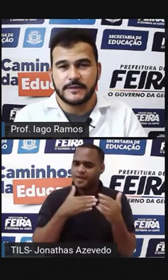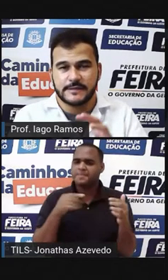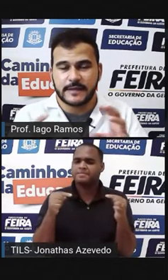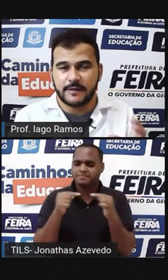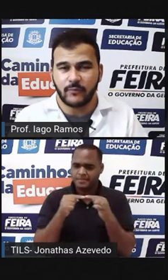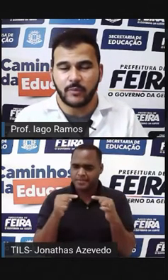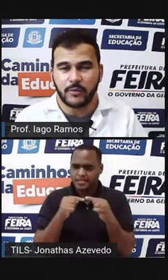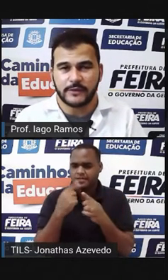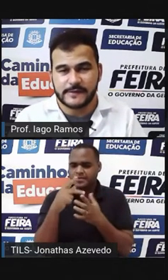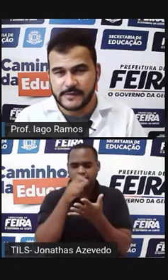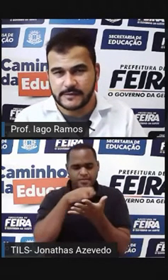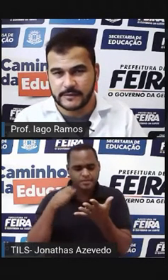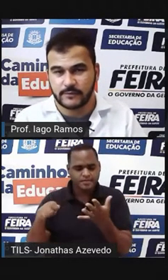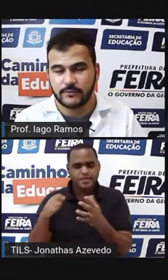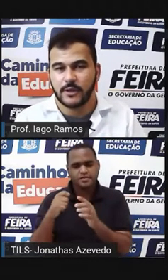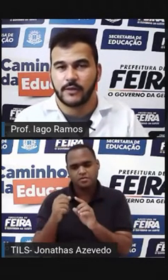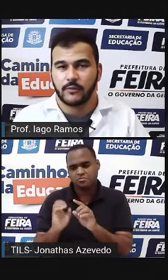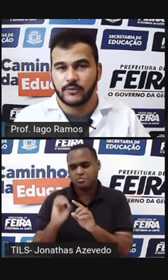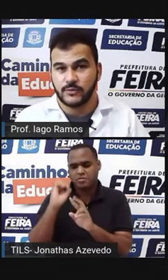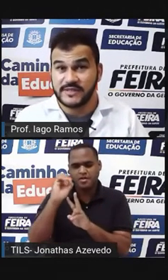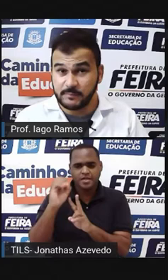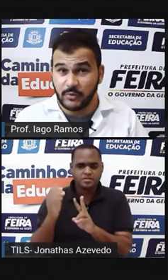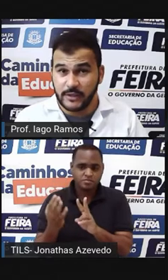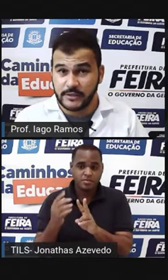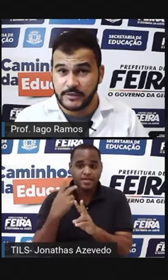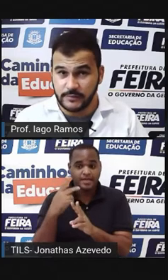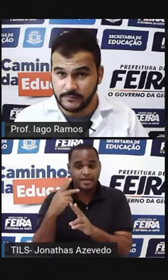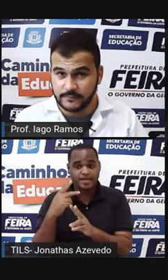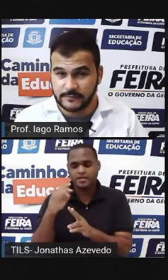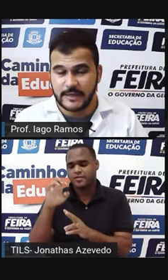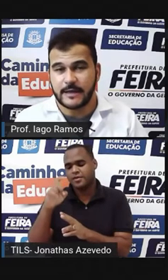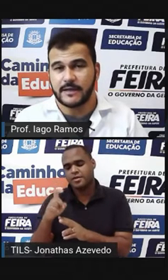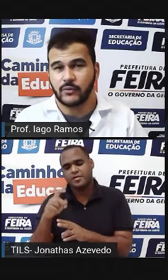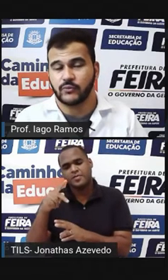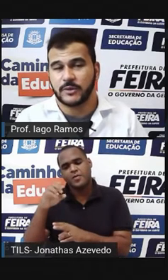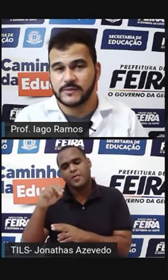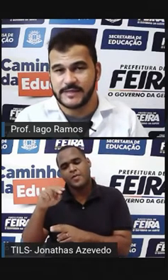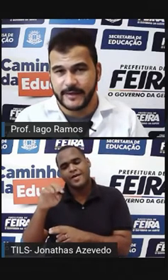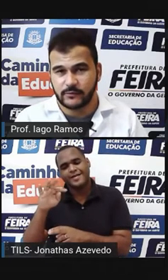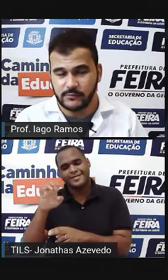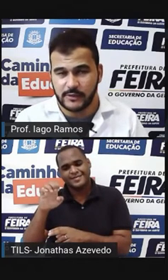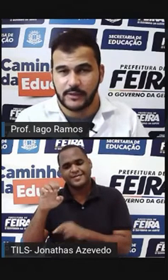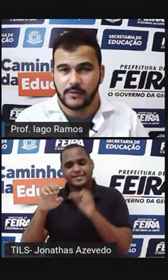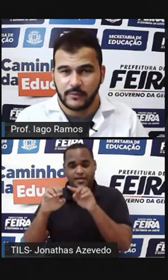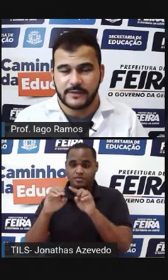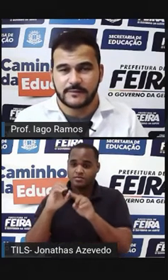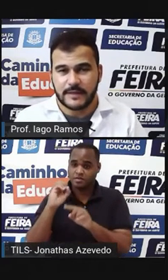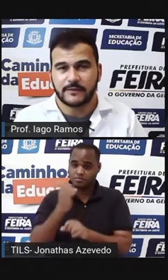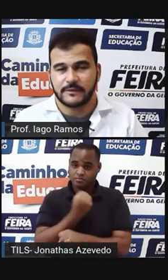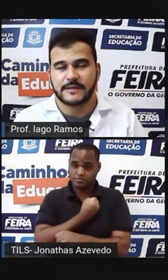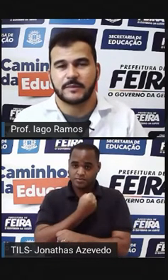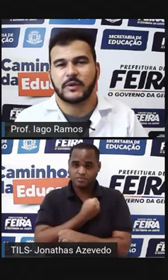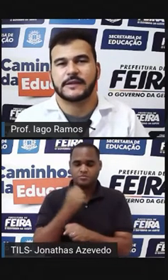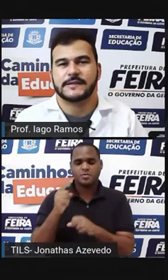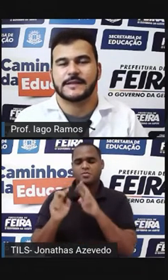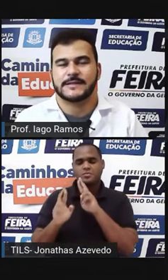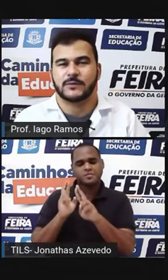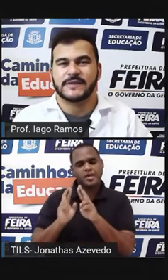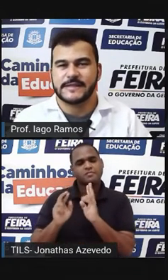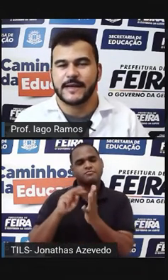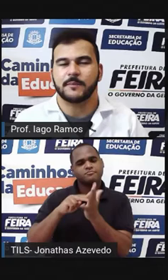se a gente escreve uma potenciação onde o expoente, tá? É o número zero, o resultado dessa